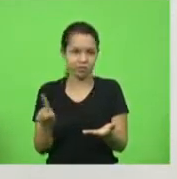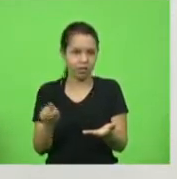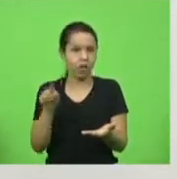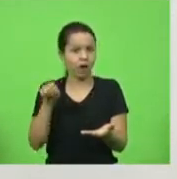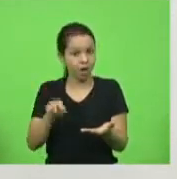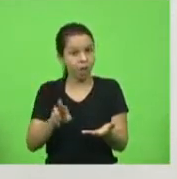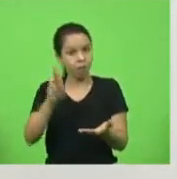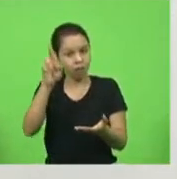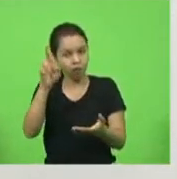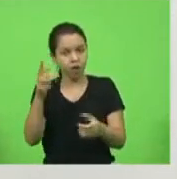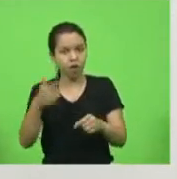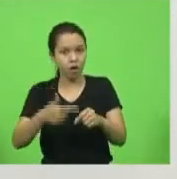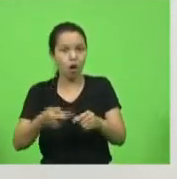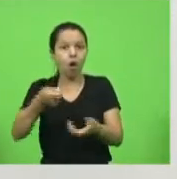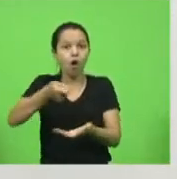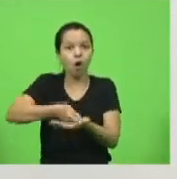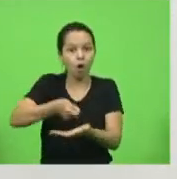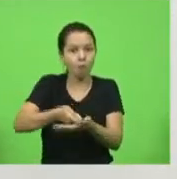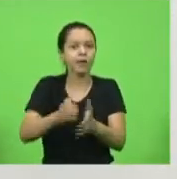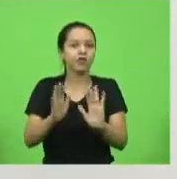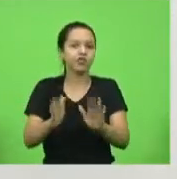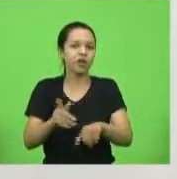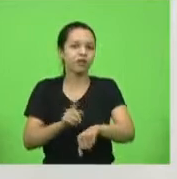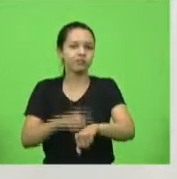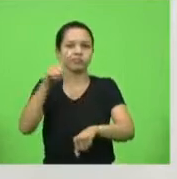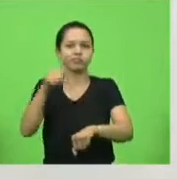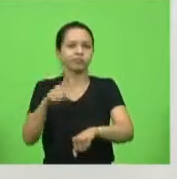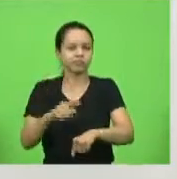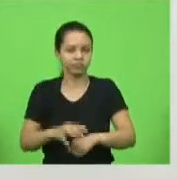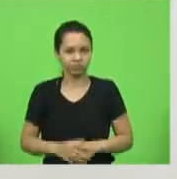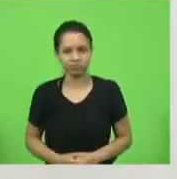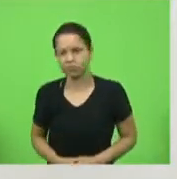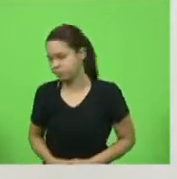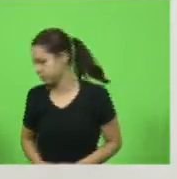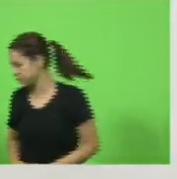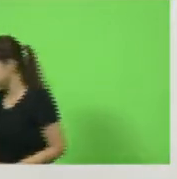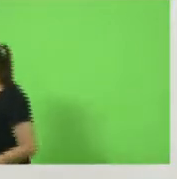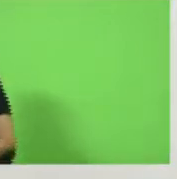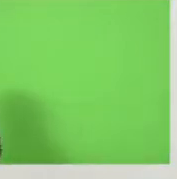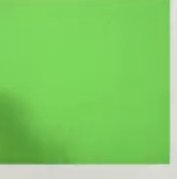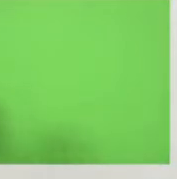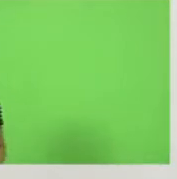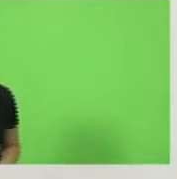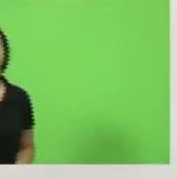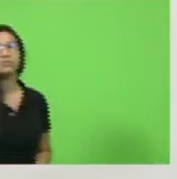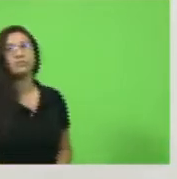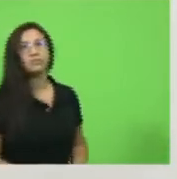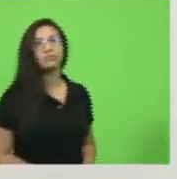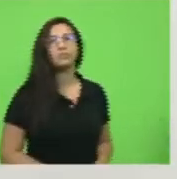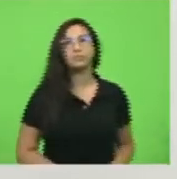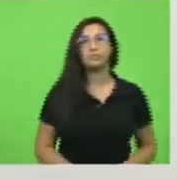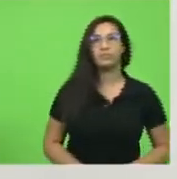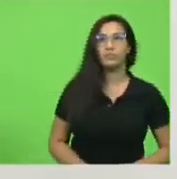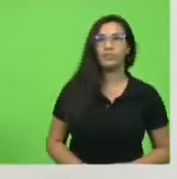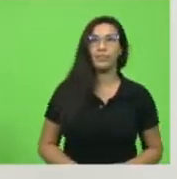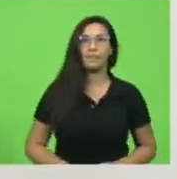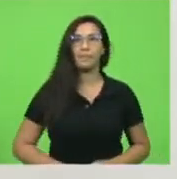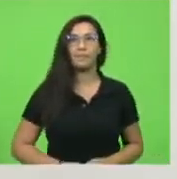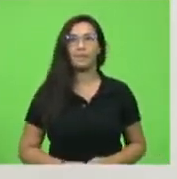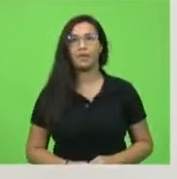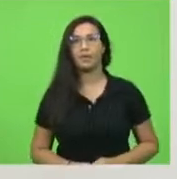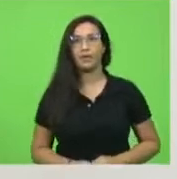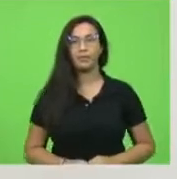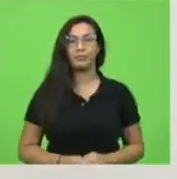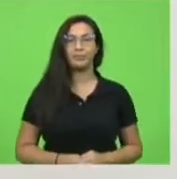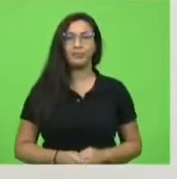posto vai lá e cobra já. e quando ele vai comprar lá na refinaria, ele já compra com o preço novo, mas já